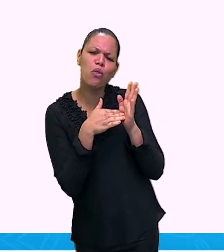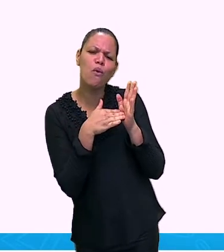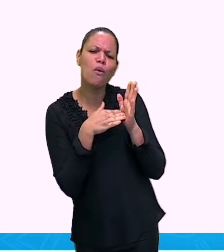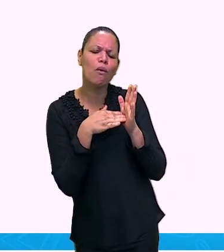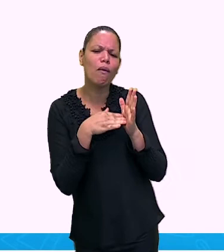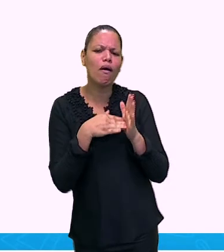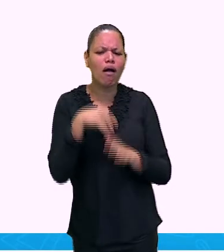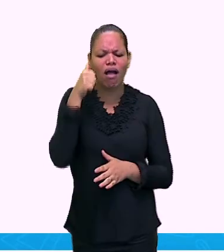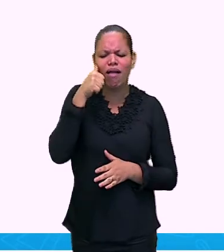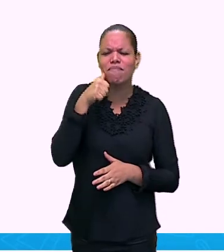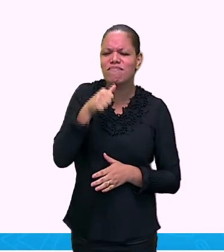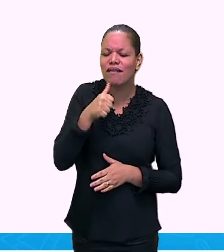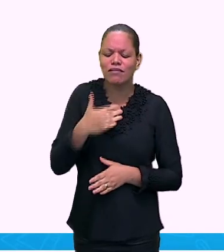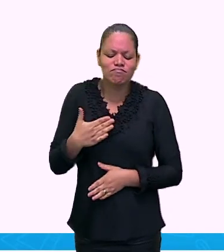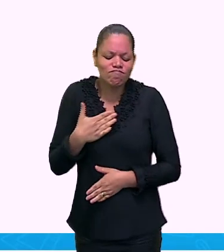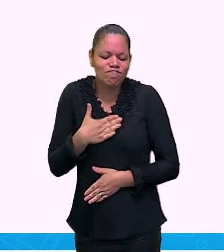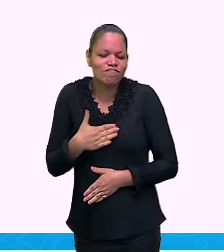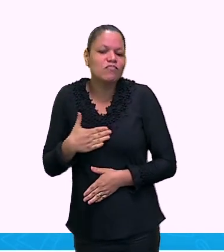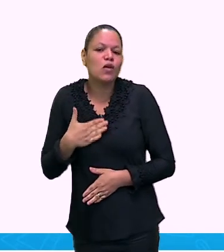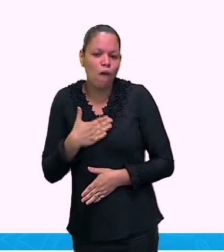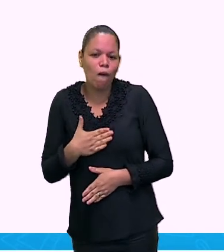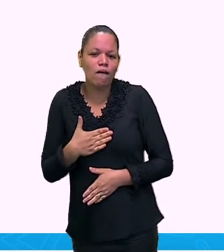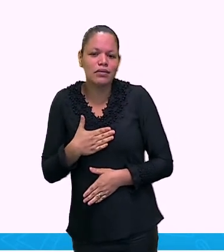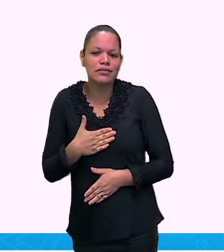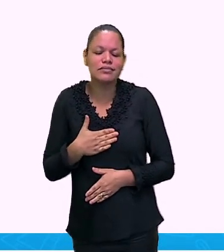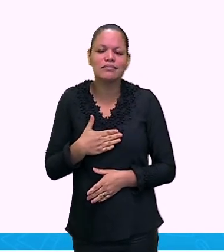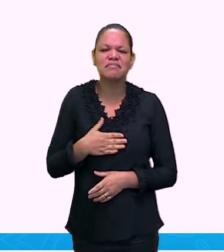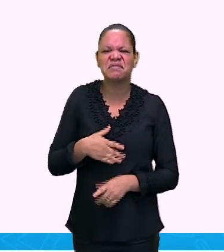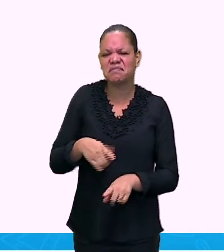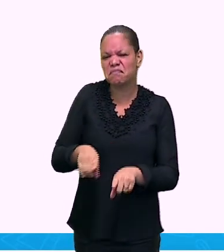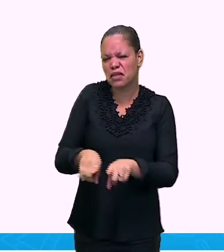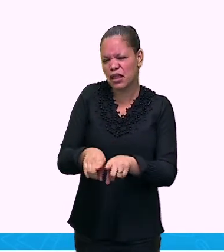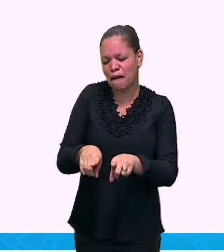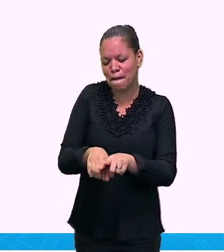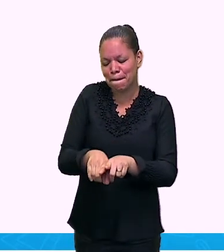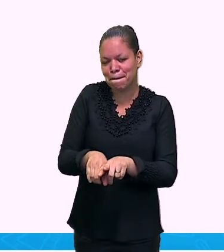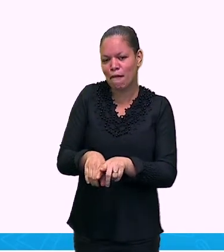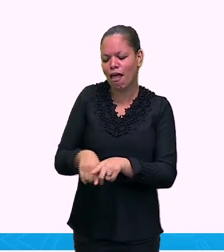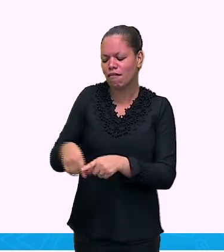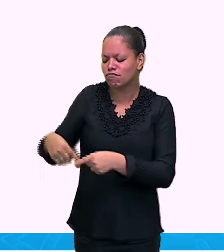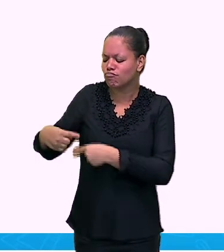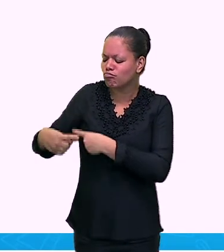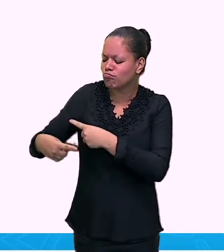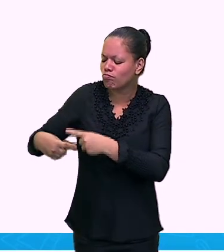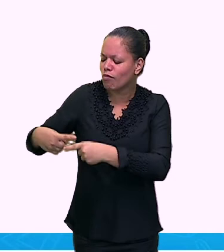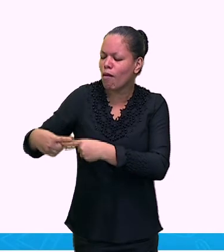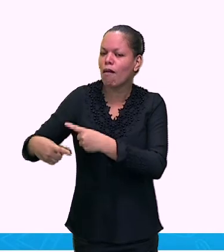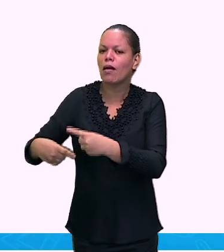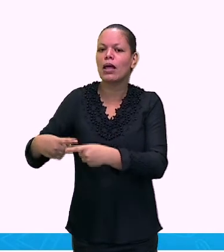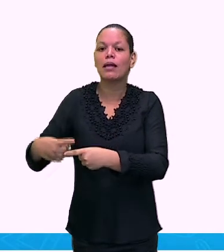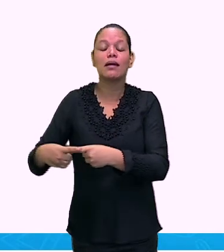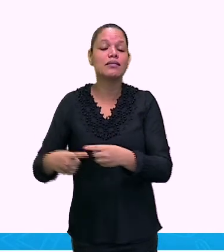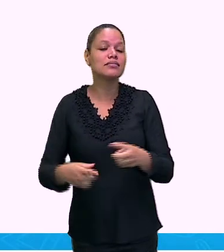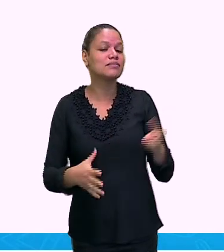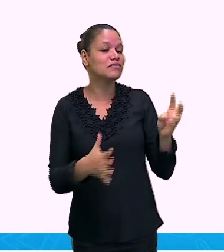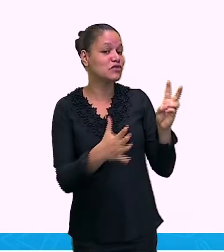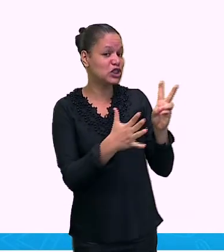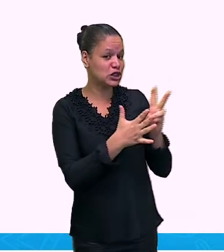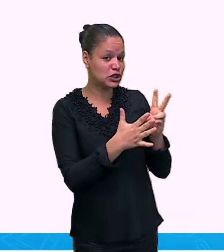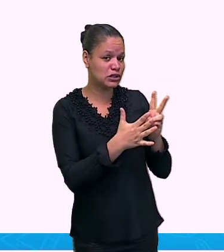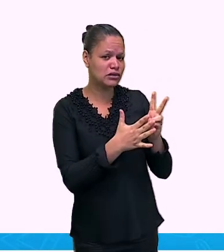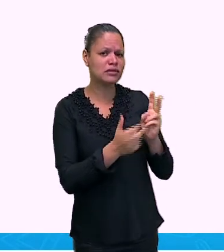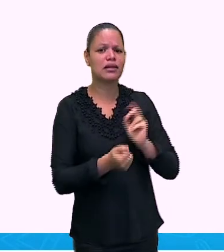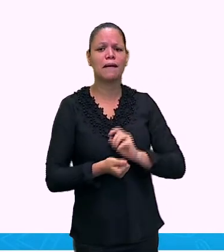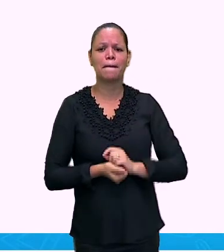É uma herança indígena. Primeira coisa que a gente pensa, quando a gente